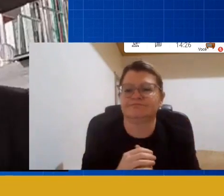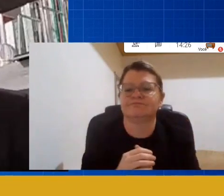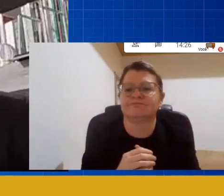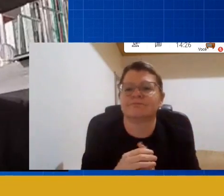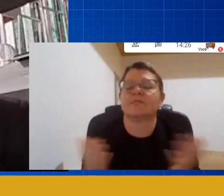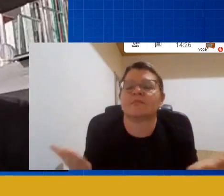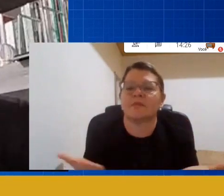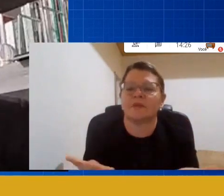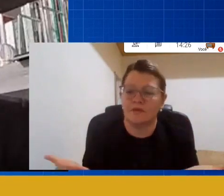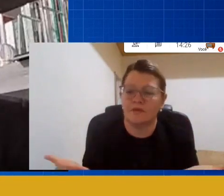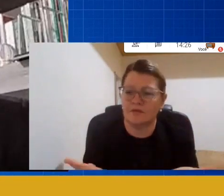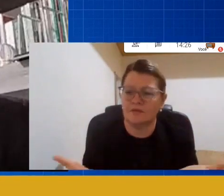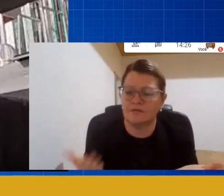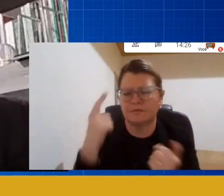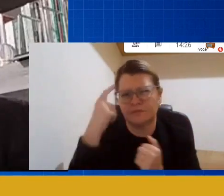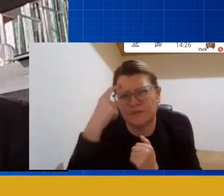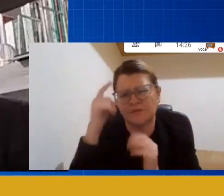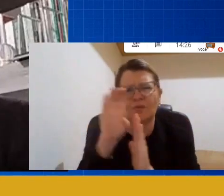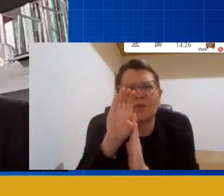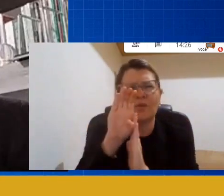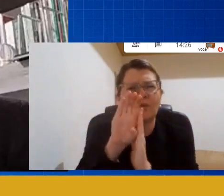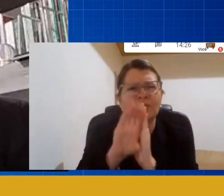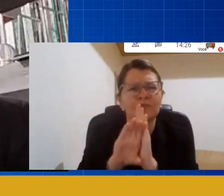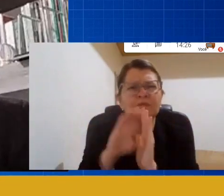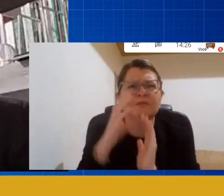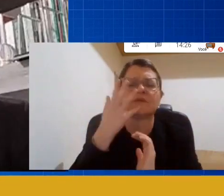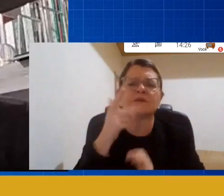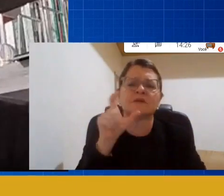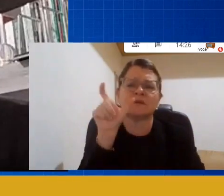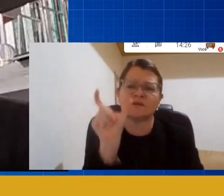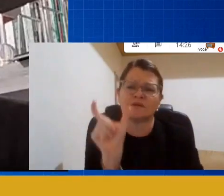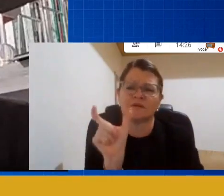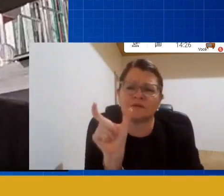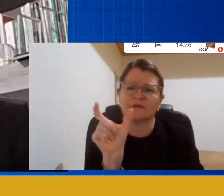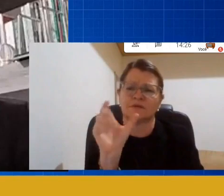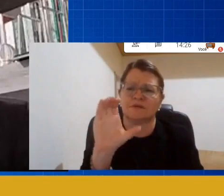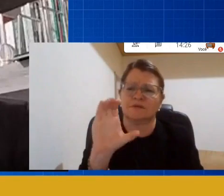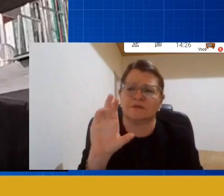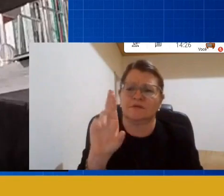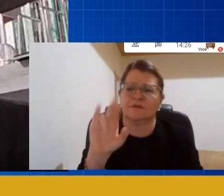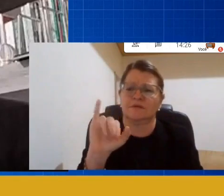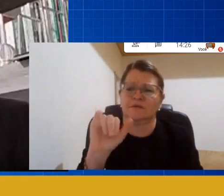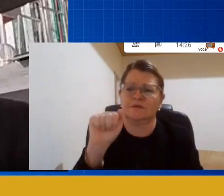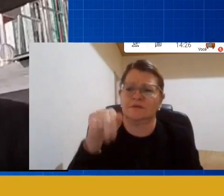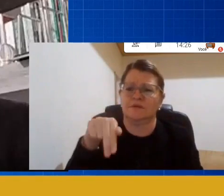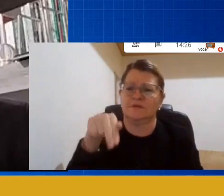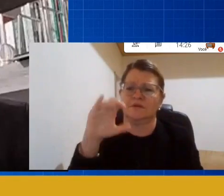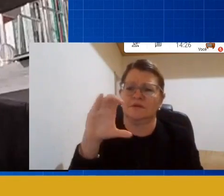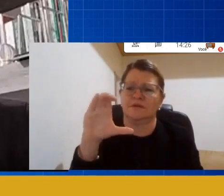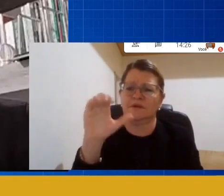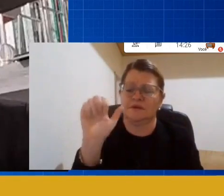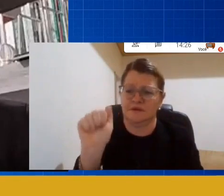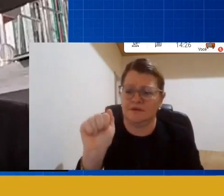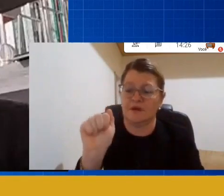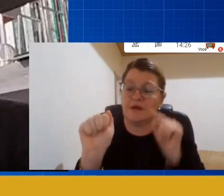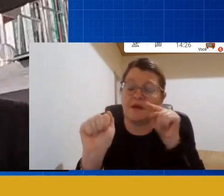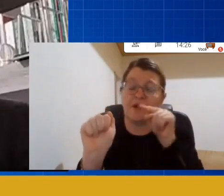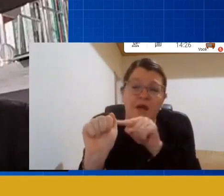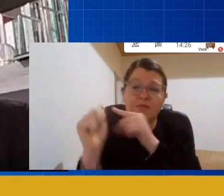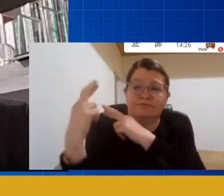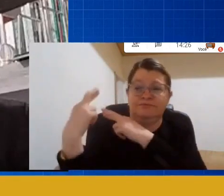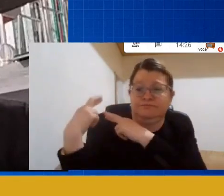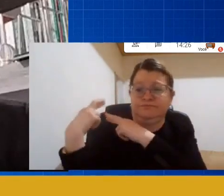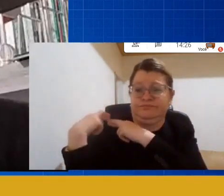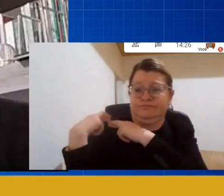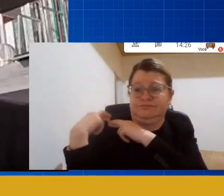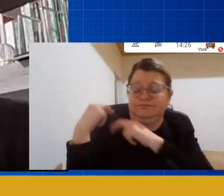No novo conceito de criança que nós temos na base, essa criança é protagonista, ela interage e